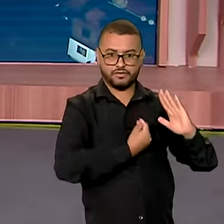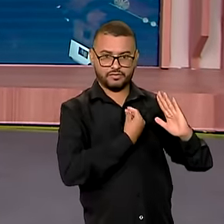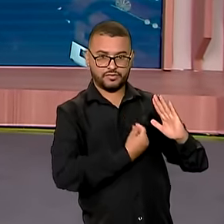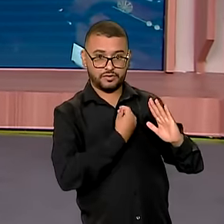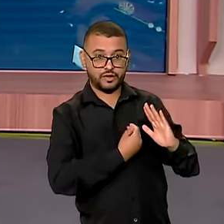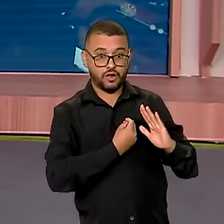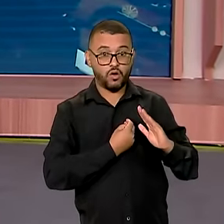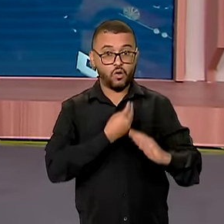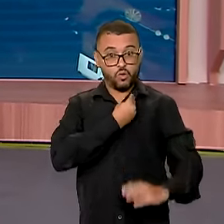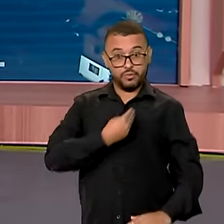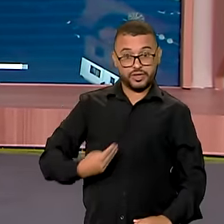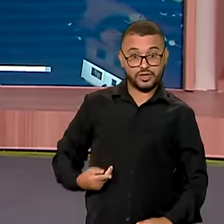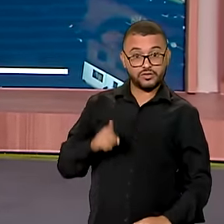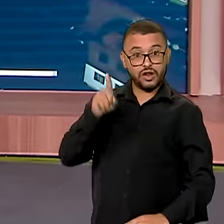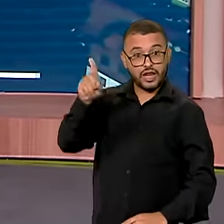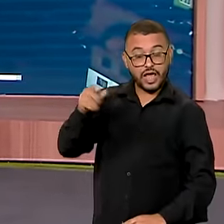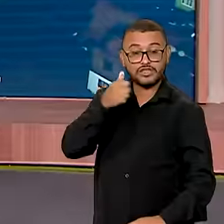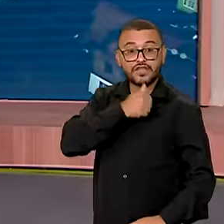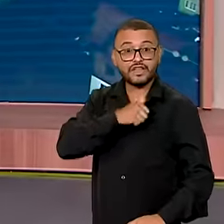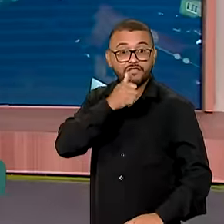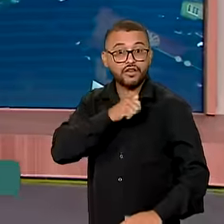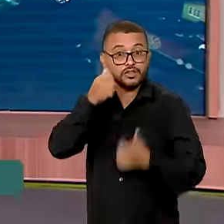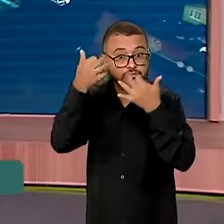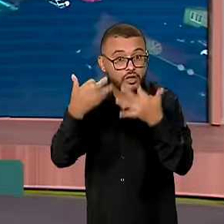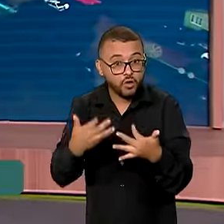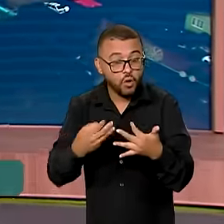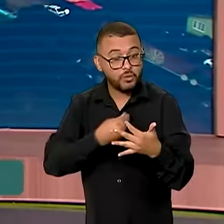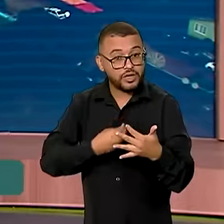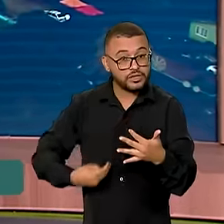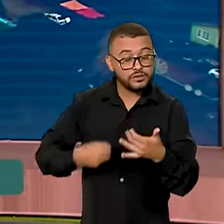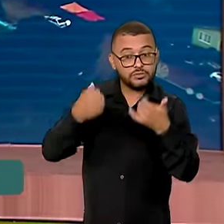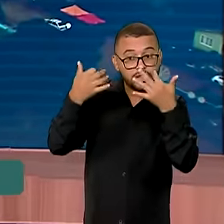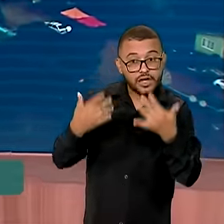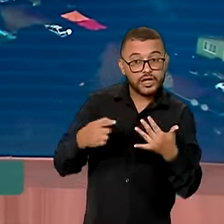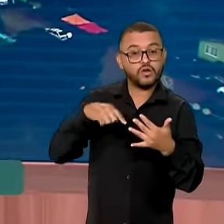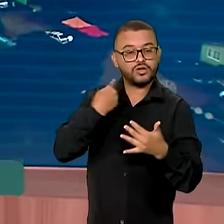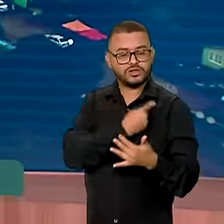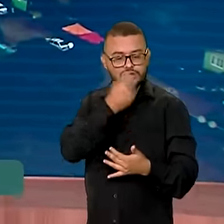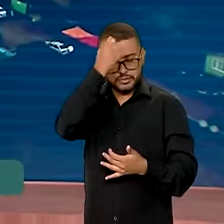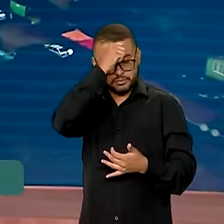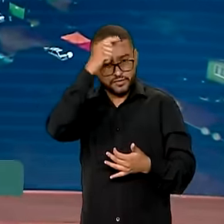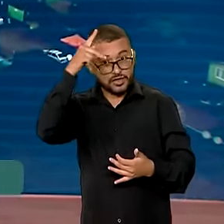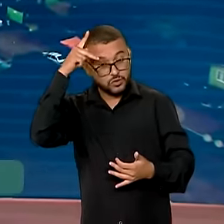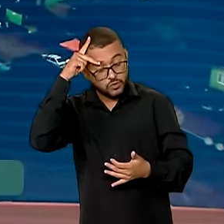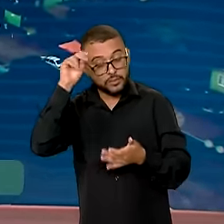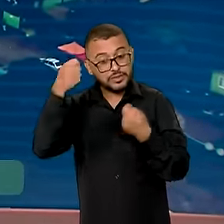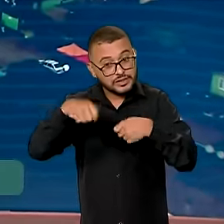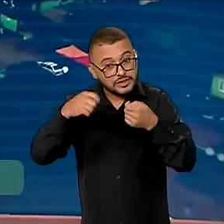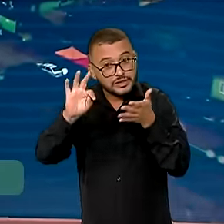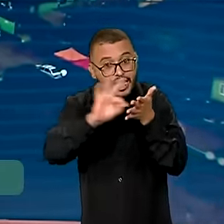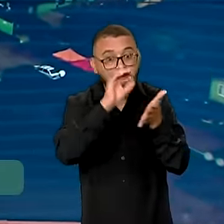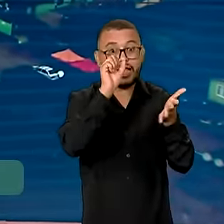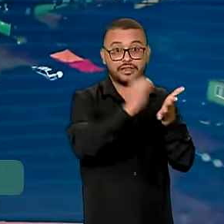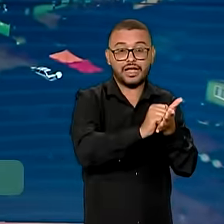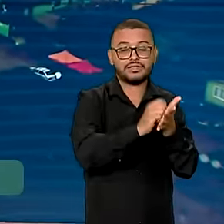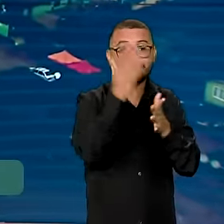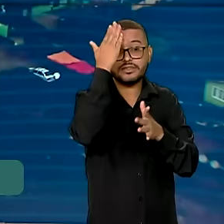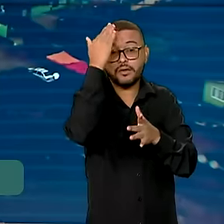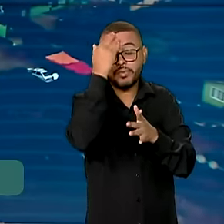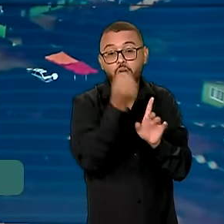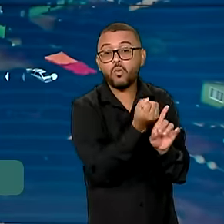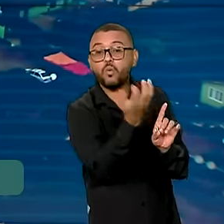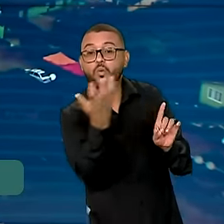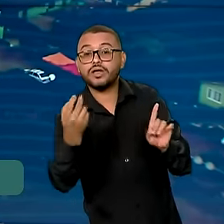Vida. O ministro das Cidades, Jader Filho, reforçou a importância das prefeituras preencherem o formulário para levantamento